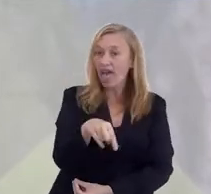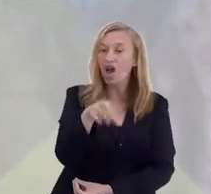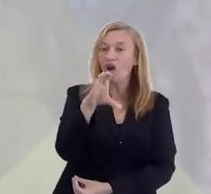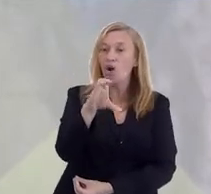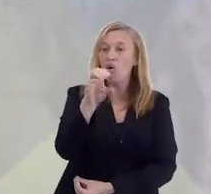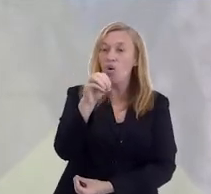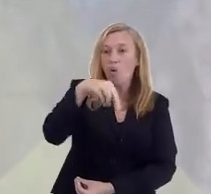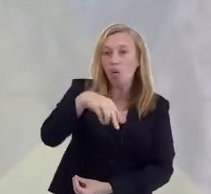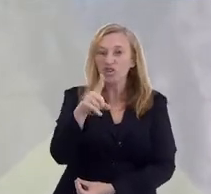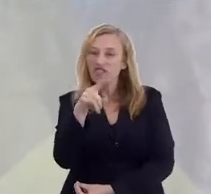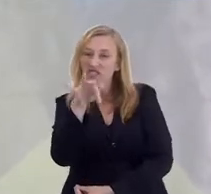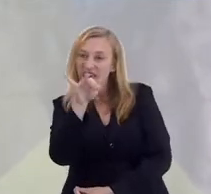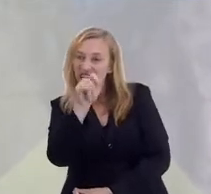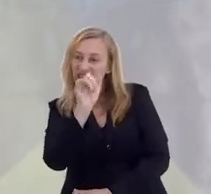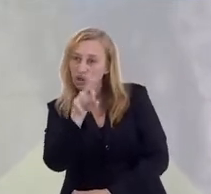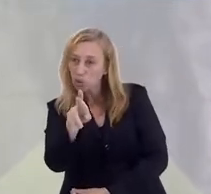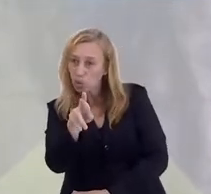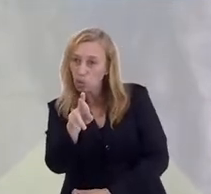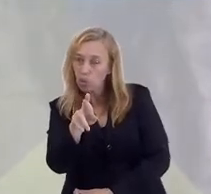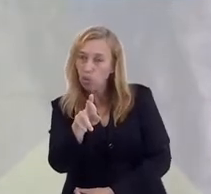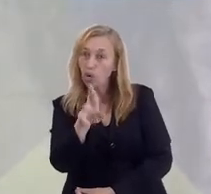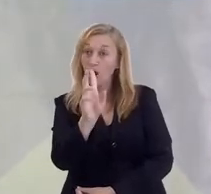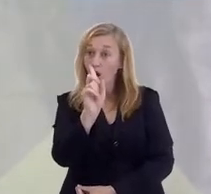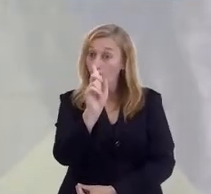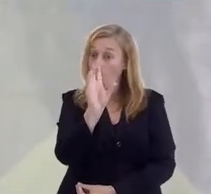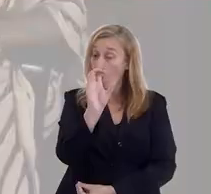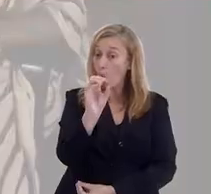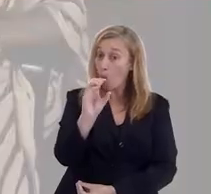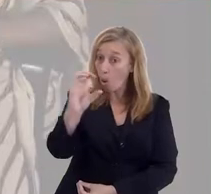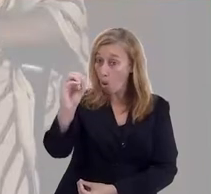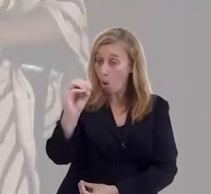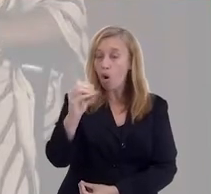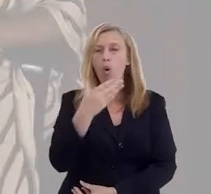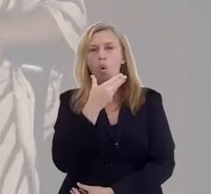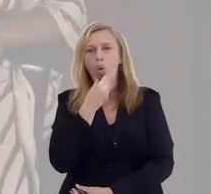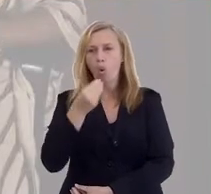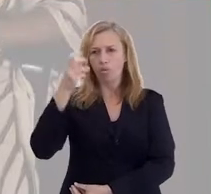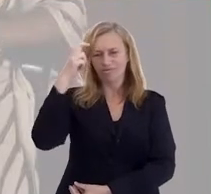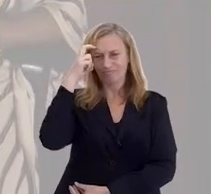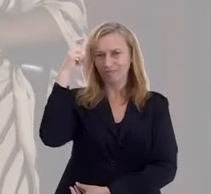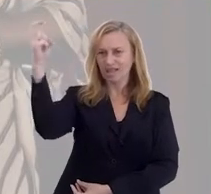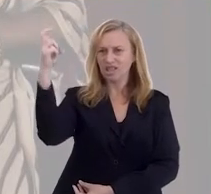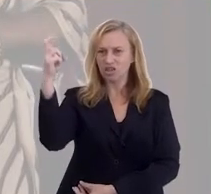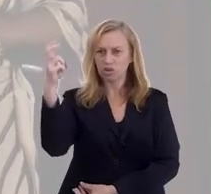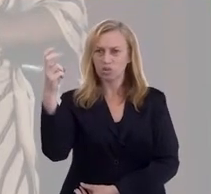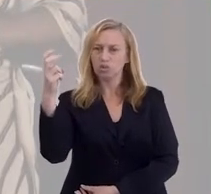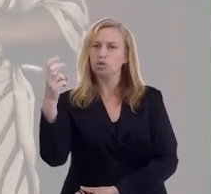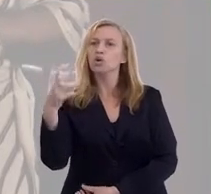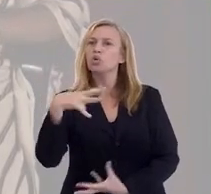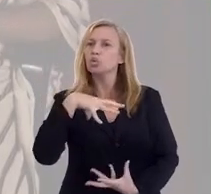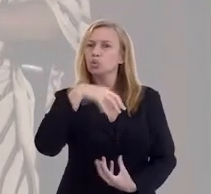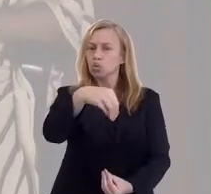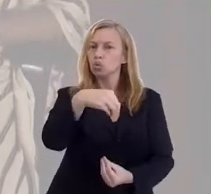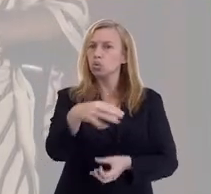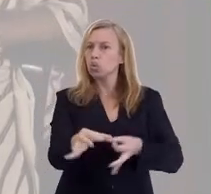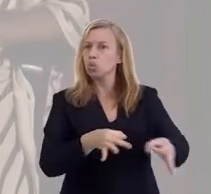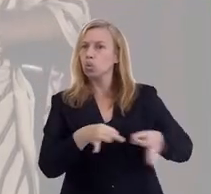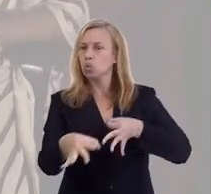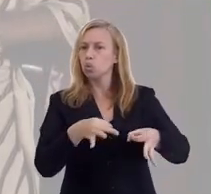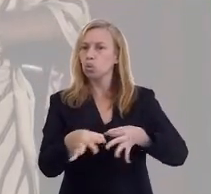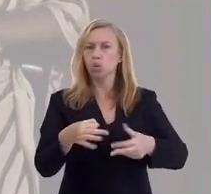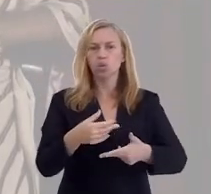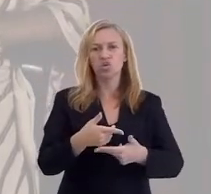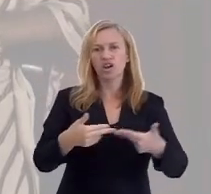codificador. Claro, não é qualquer codificador. É o codificador, né? O homem inteligente, o espírito preparado,